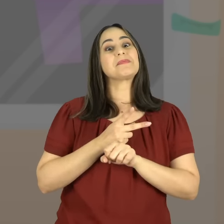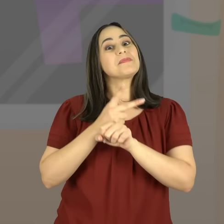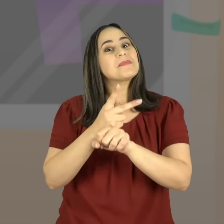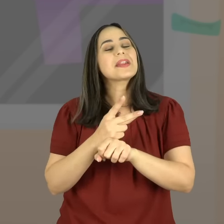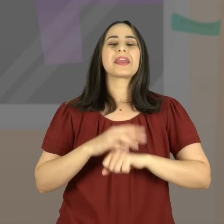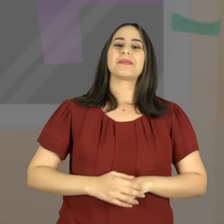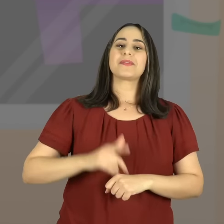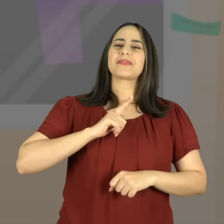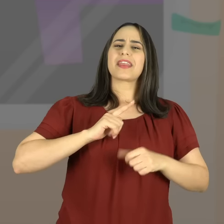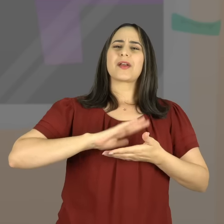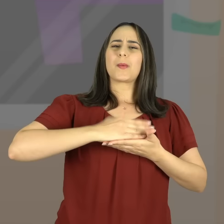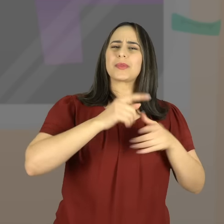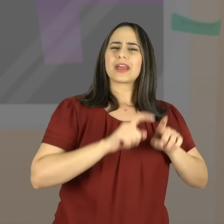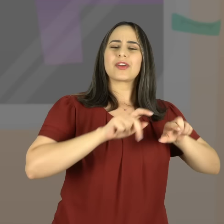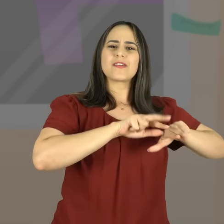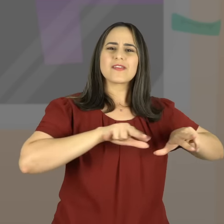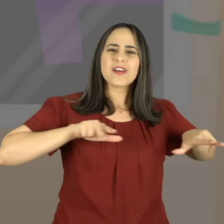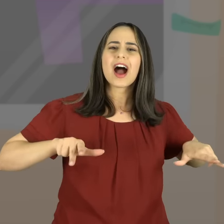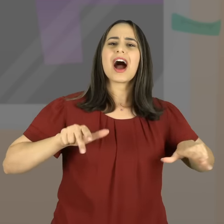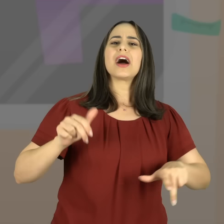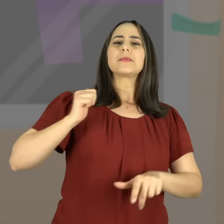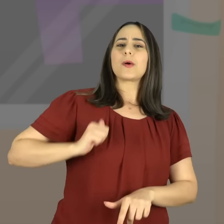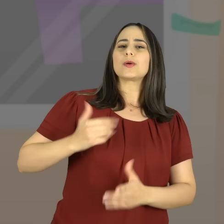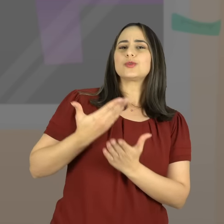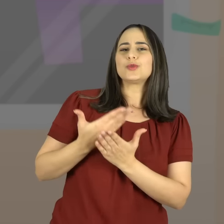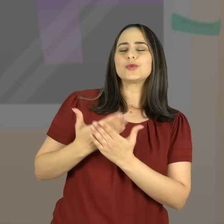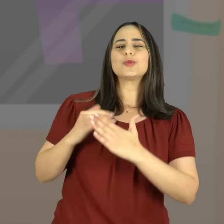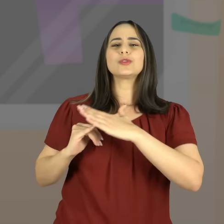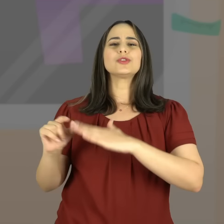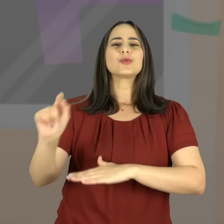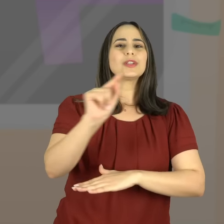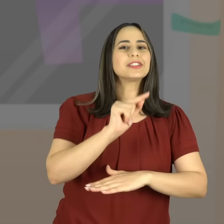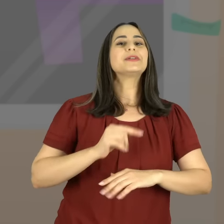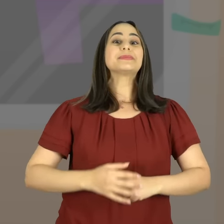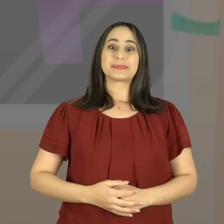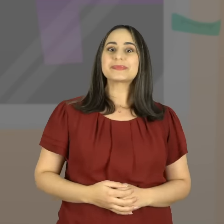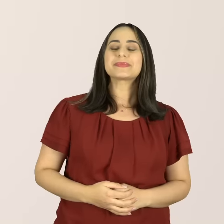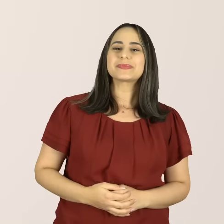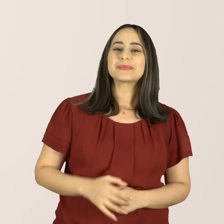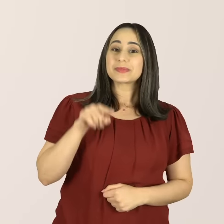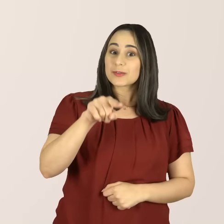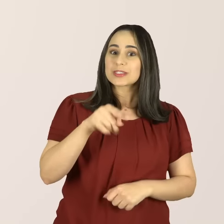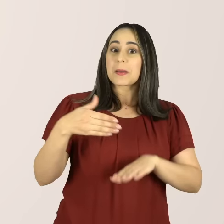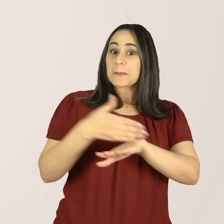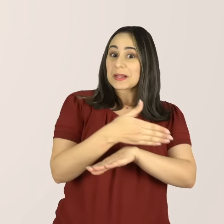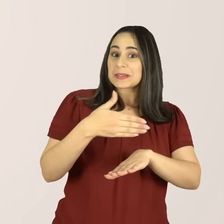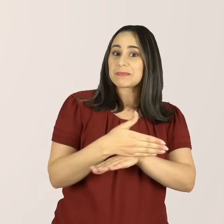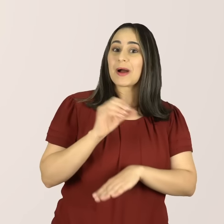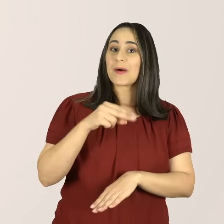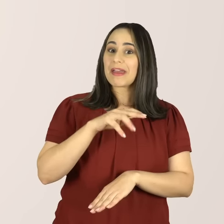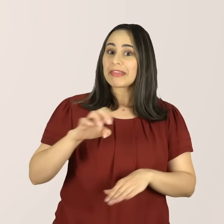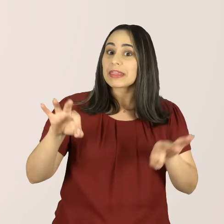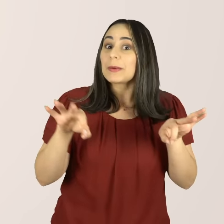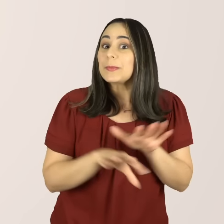premiação, centenas de computadores e bolsas de estudos em instituições credenciadas. Você está